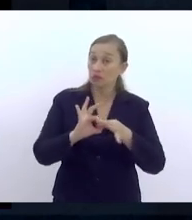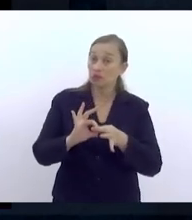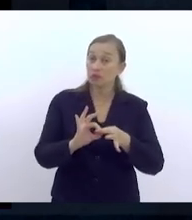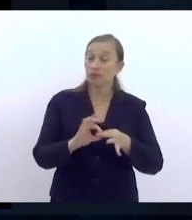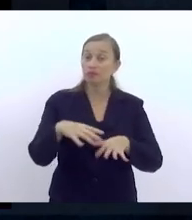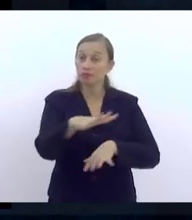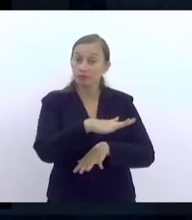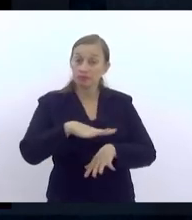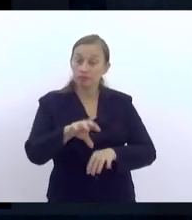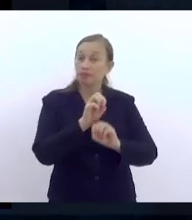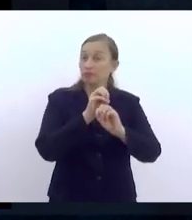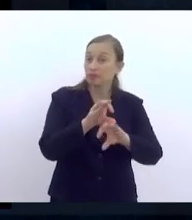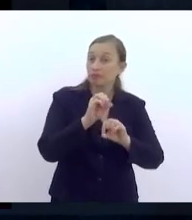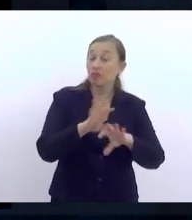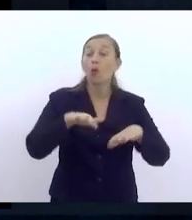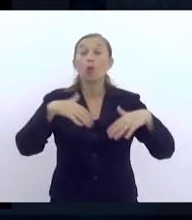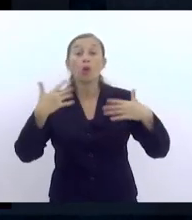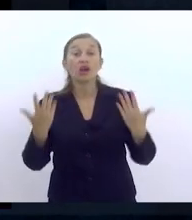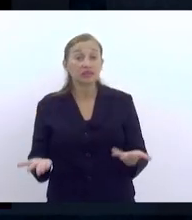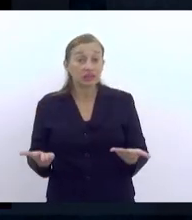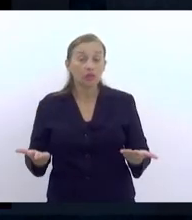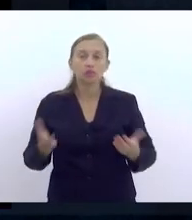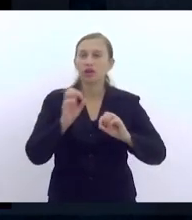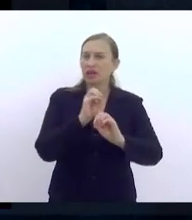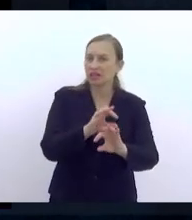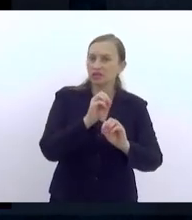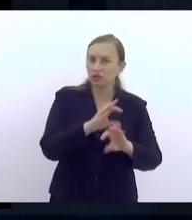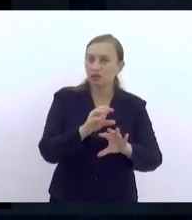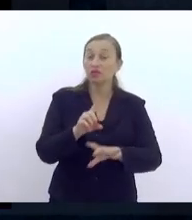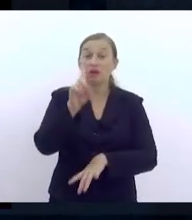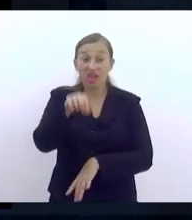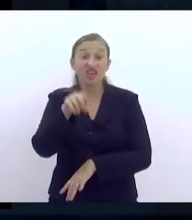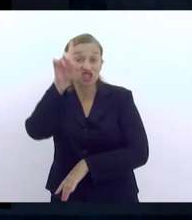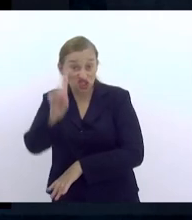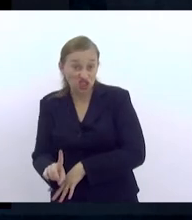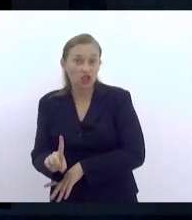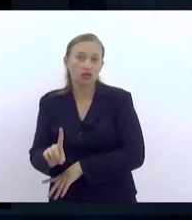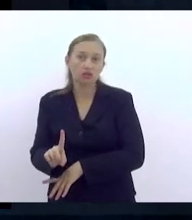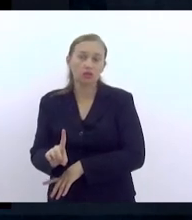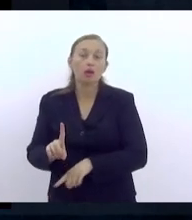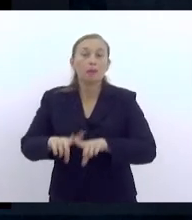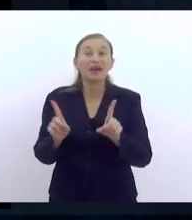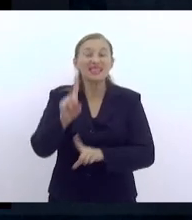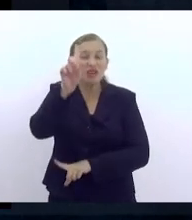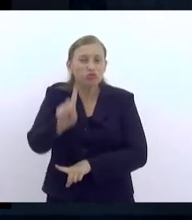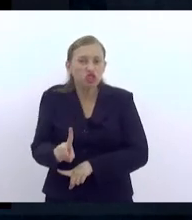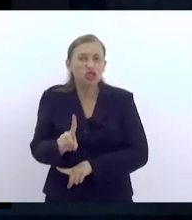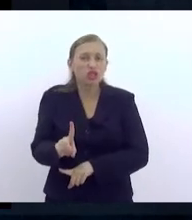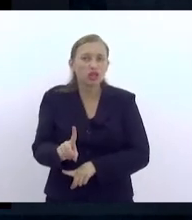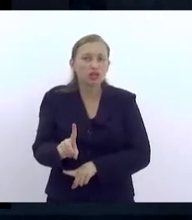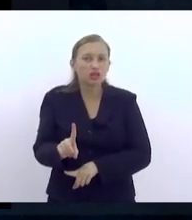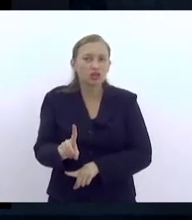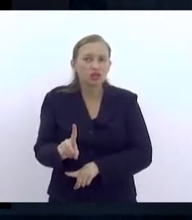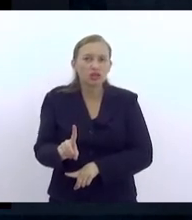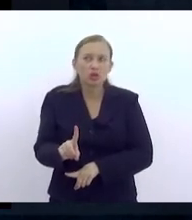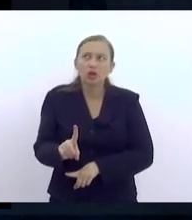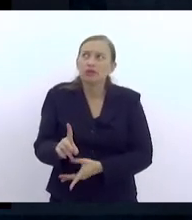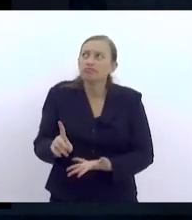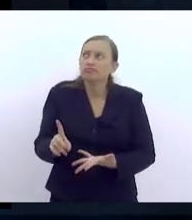educação. Então, a educação é um direito, mas é um direito que, de novo,